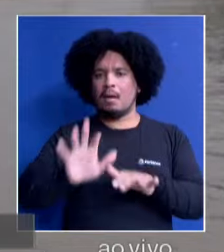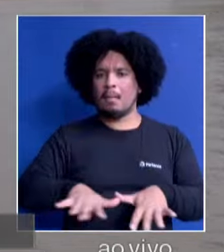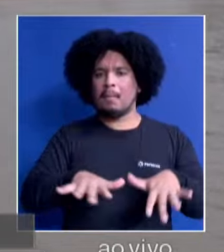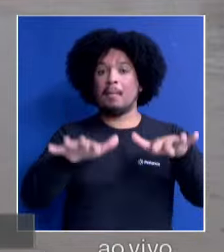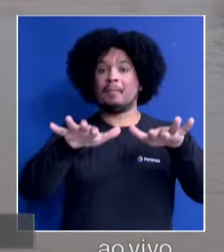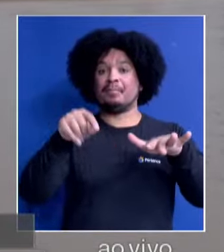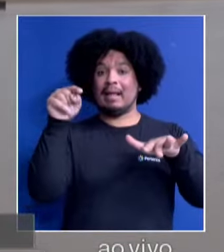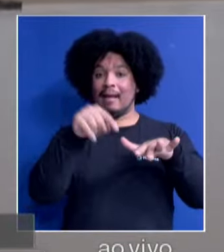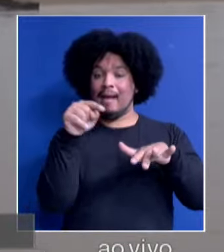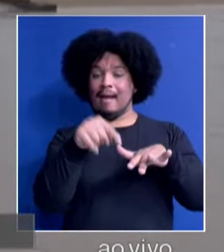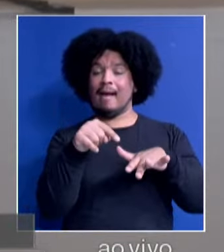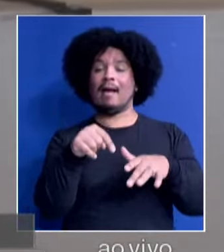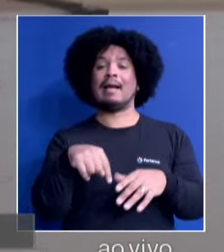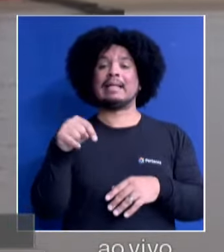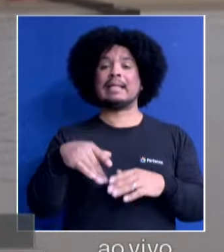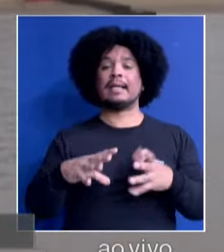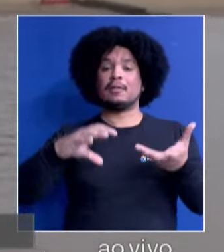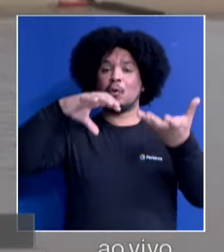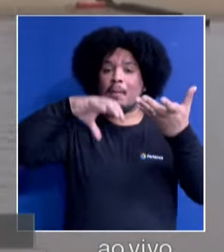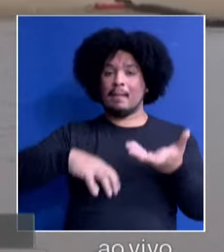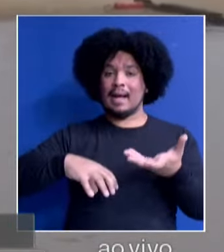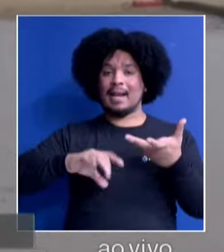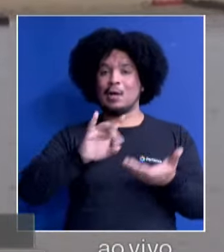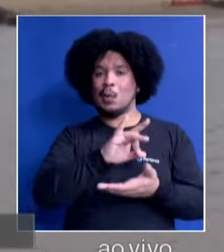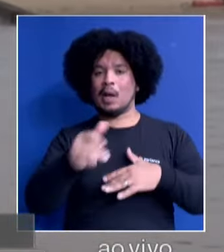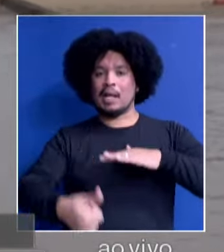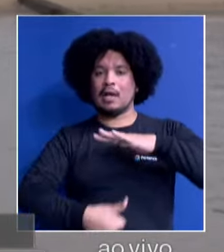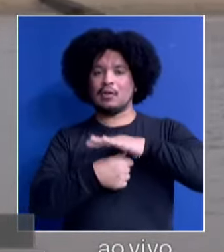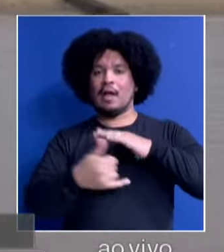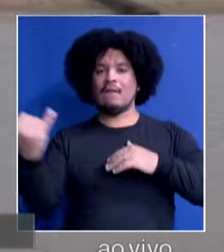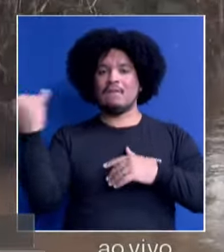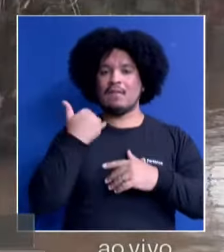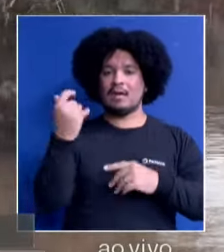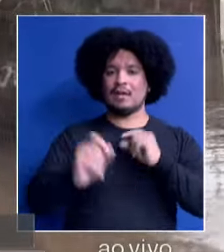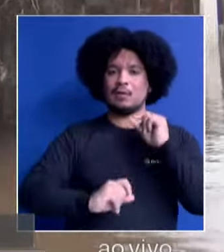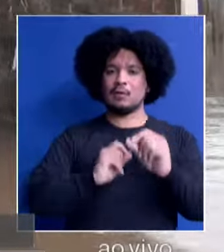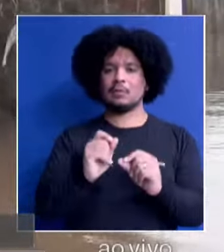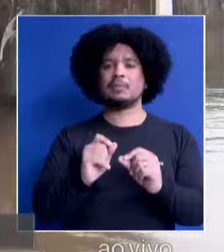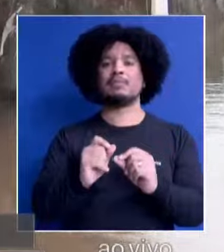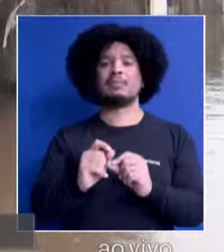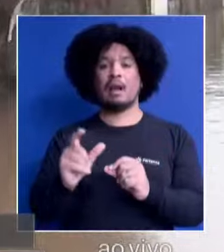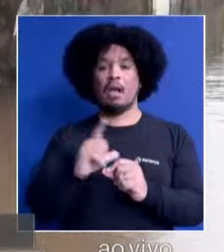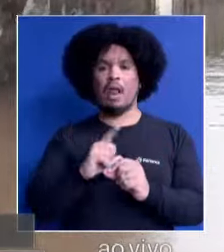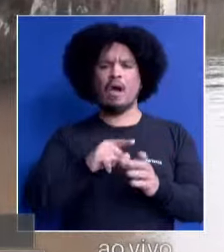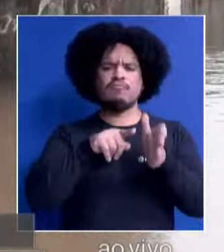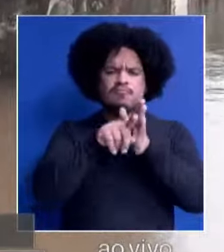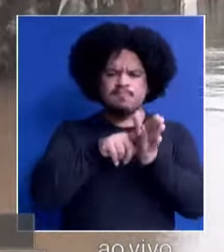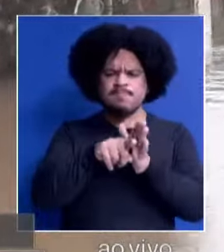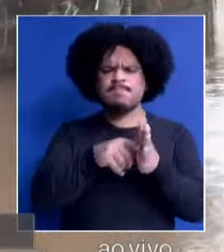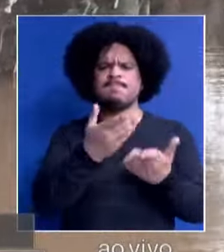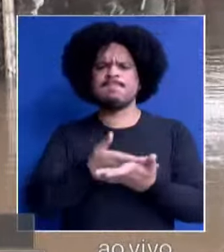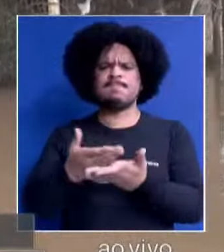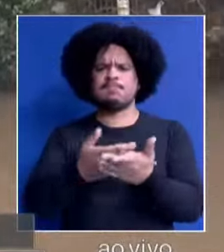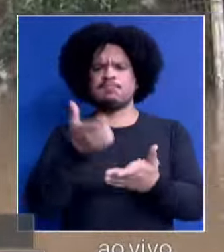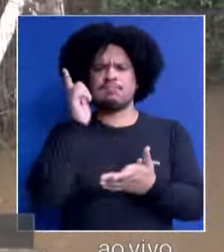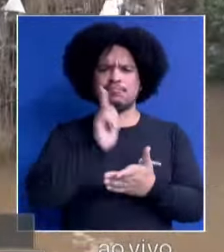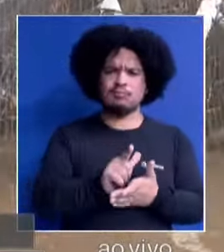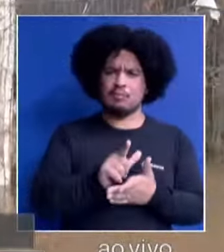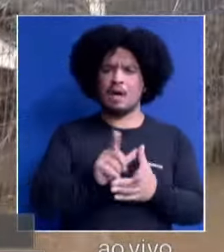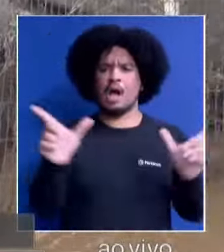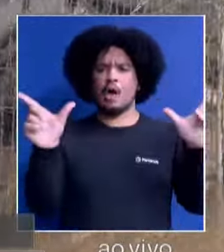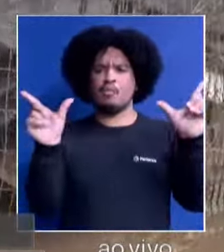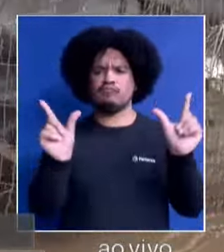Aqui no Palácio do Planalto, o as autoridades nos passaram foi que há um estudo para que haja pelo menos uma